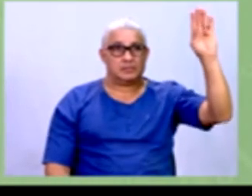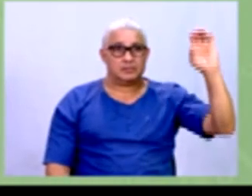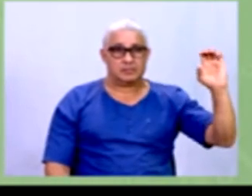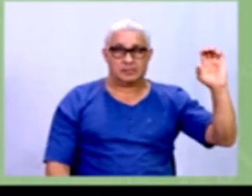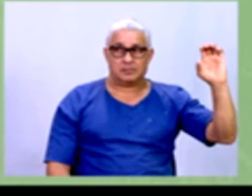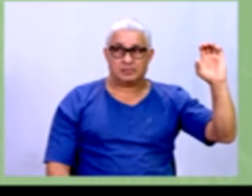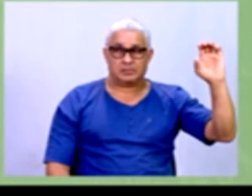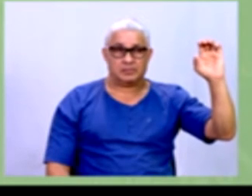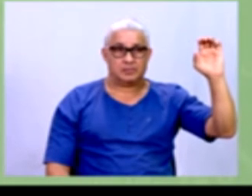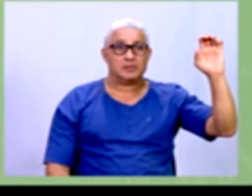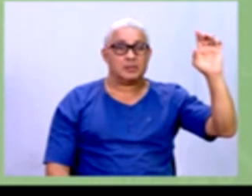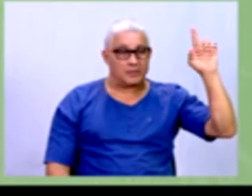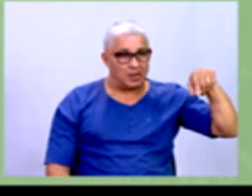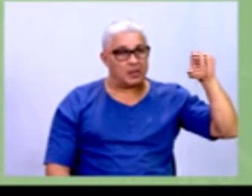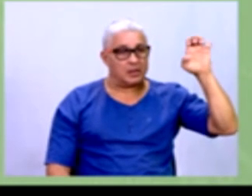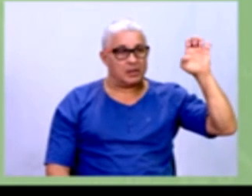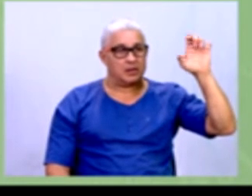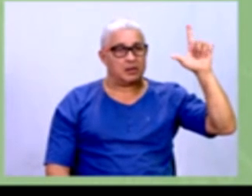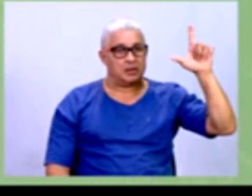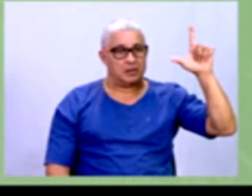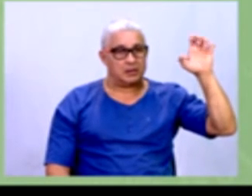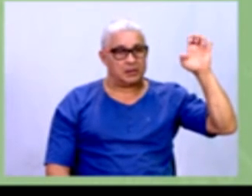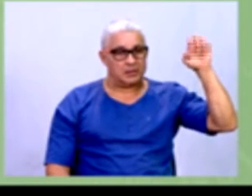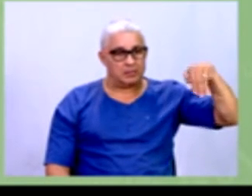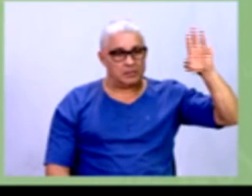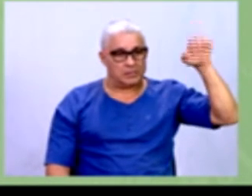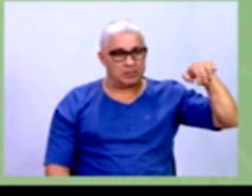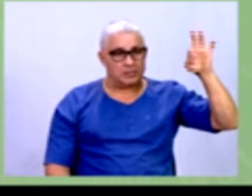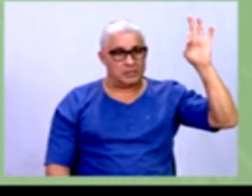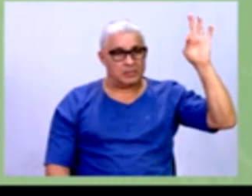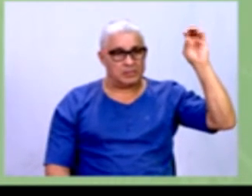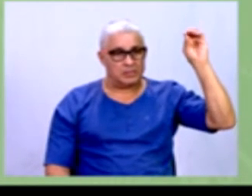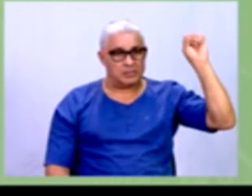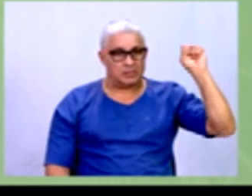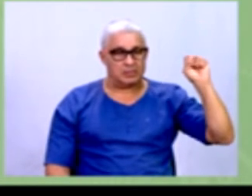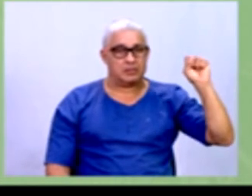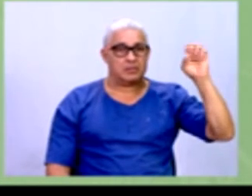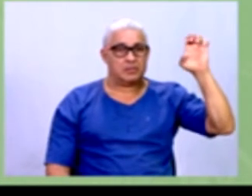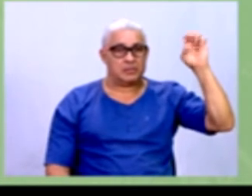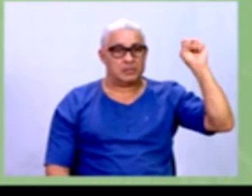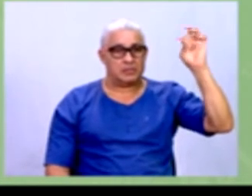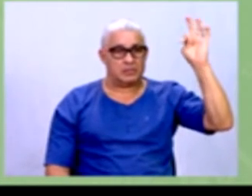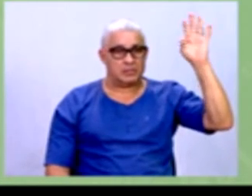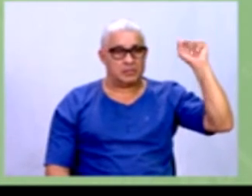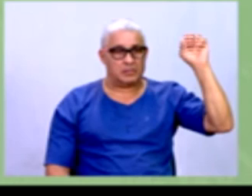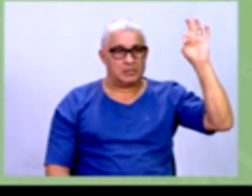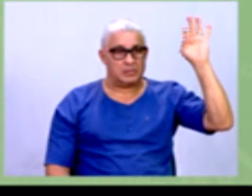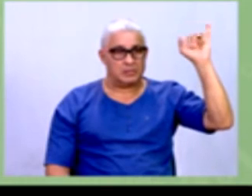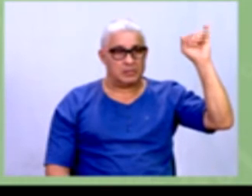nossos elementos estatísticos, tá? Pessoal, estatura.